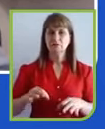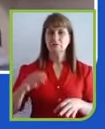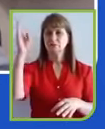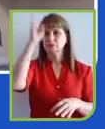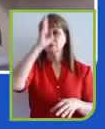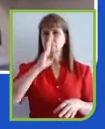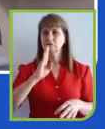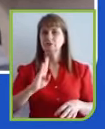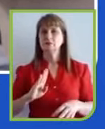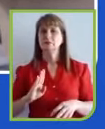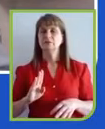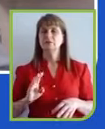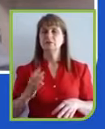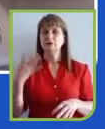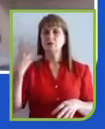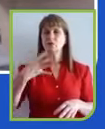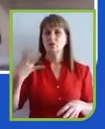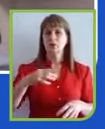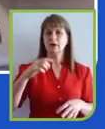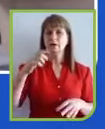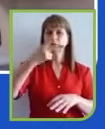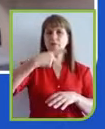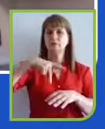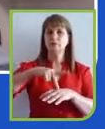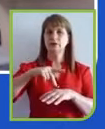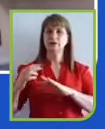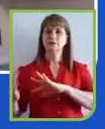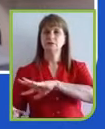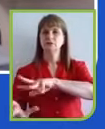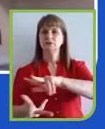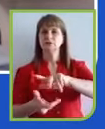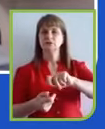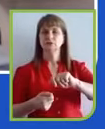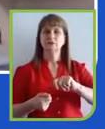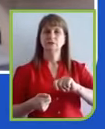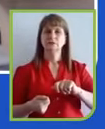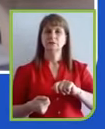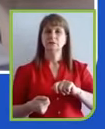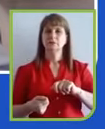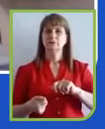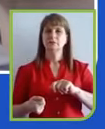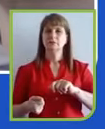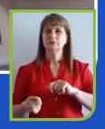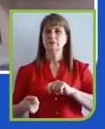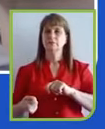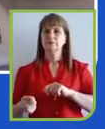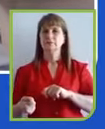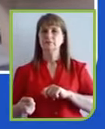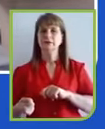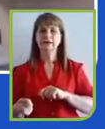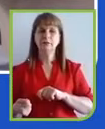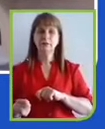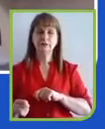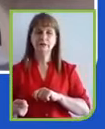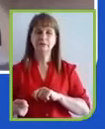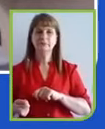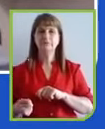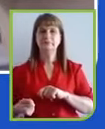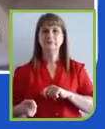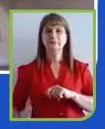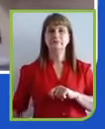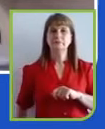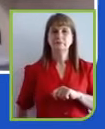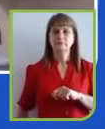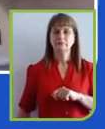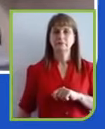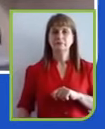país do mundo em navegação na internet. Está certo? Ou seja, as pessoas passam muitas horas na internet